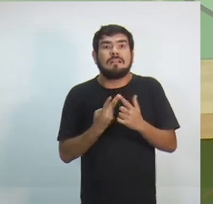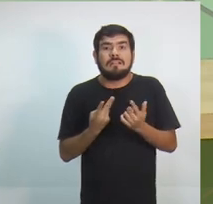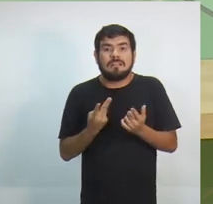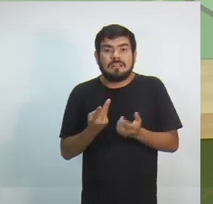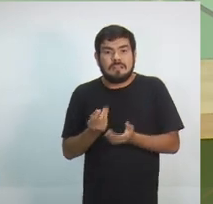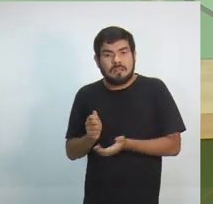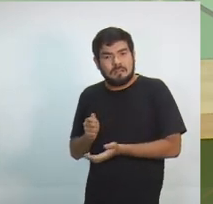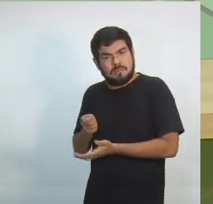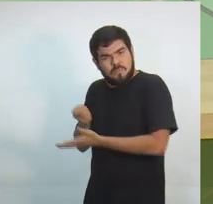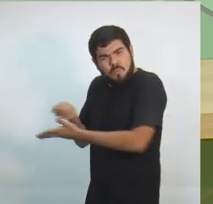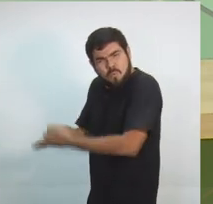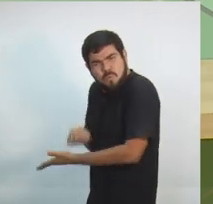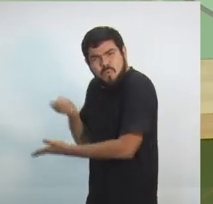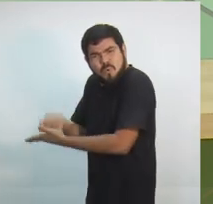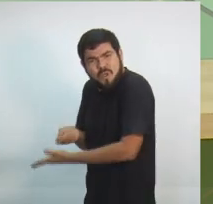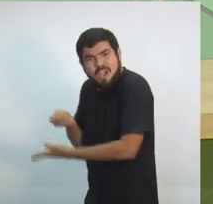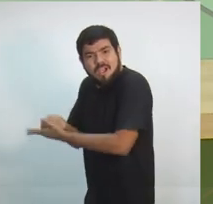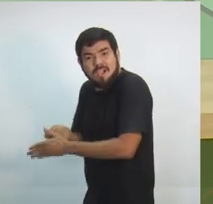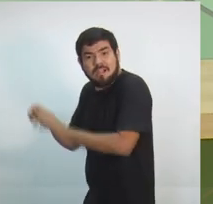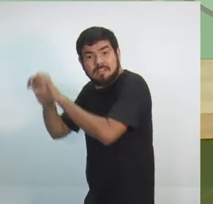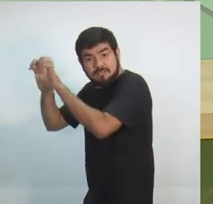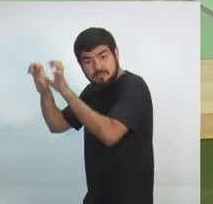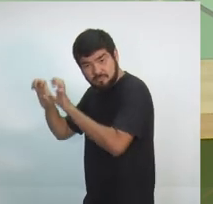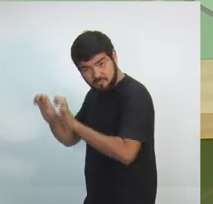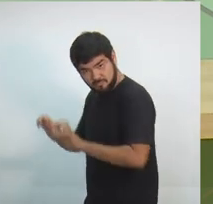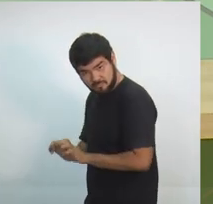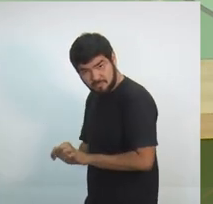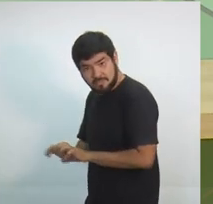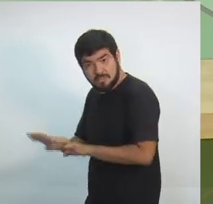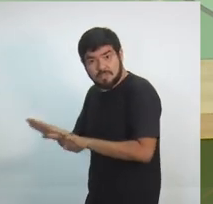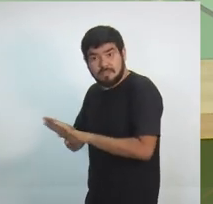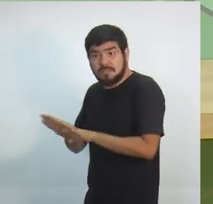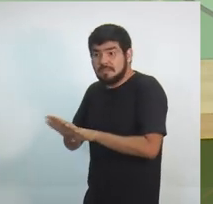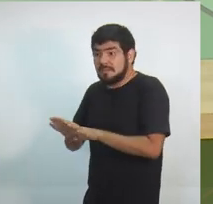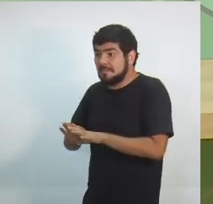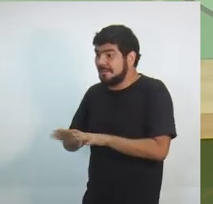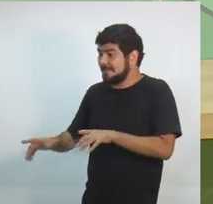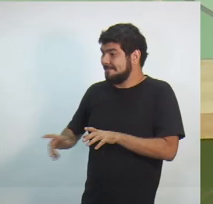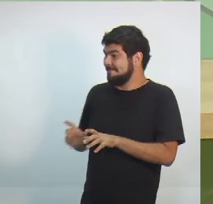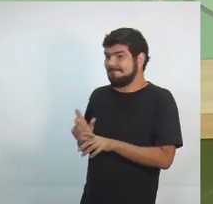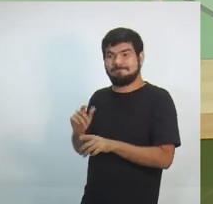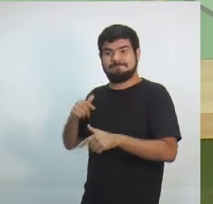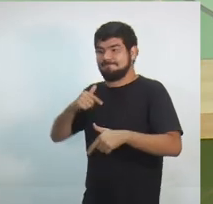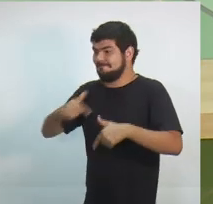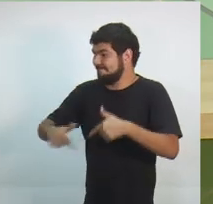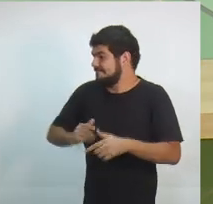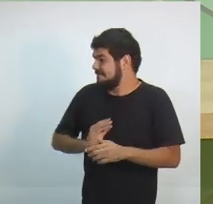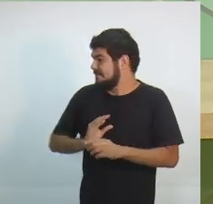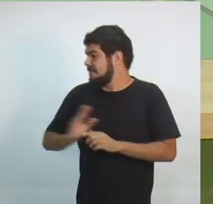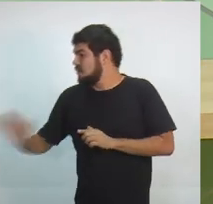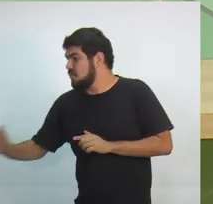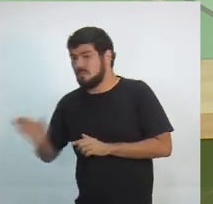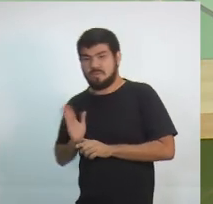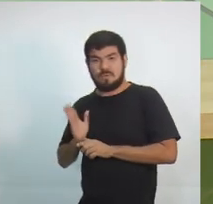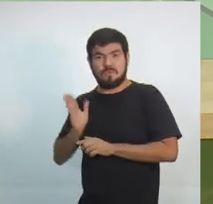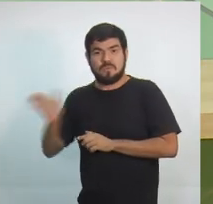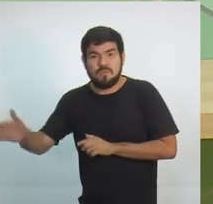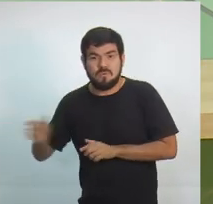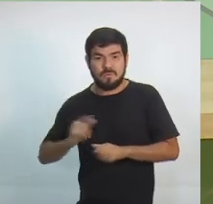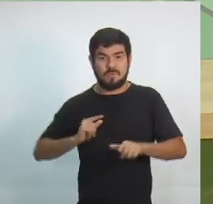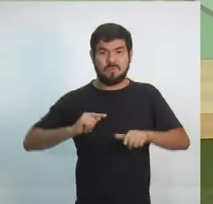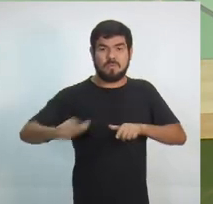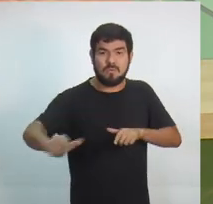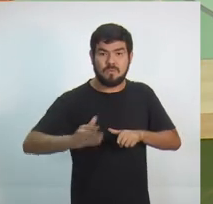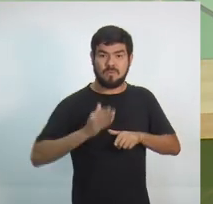infraestrutura e logística. Para que você, você que esteja nos assistindo nesse momento, você que está nos assistindo, o